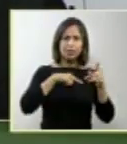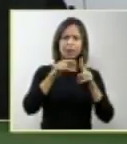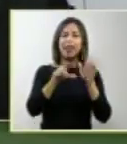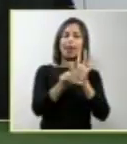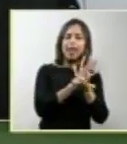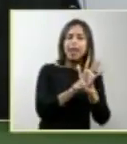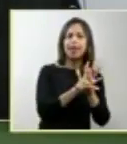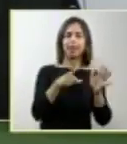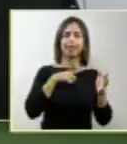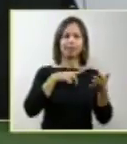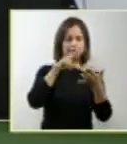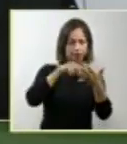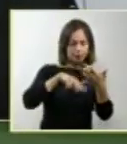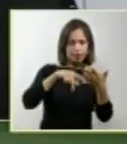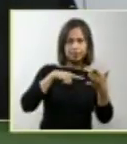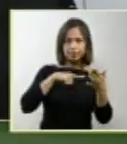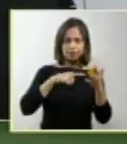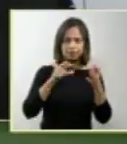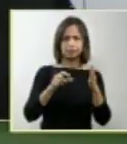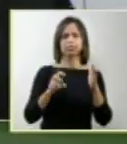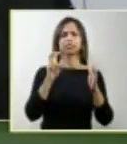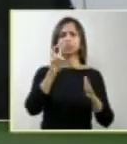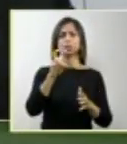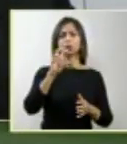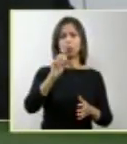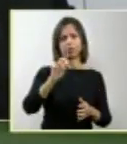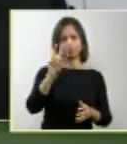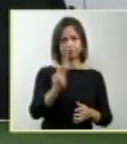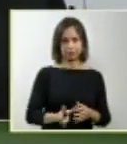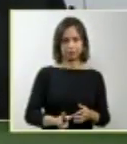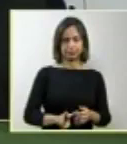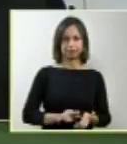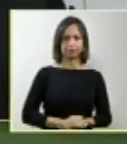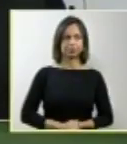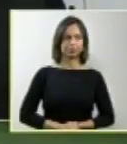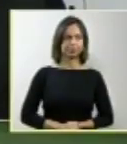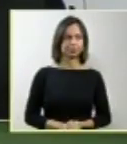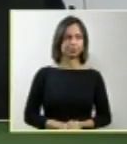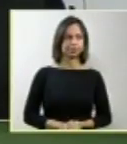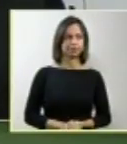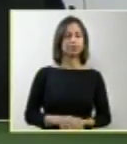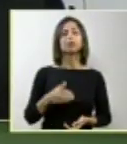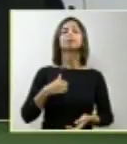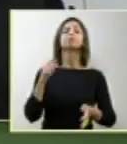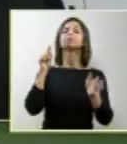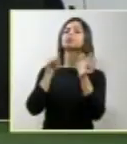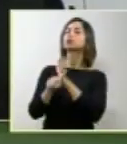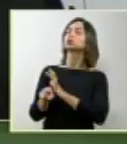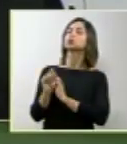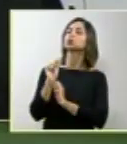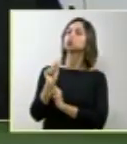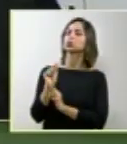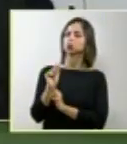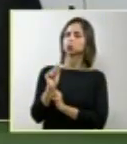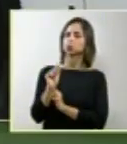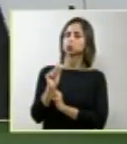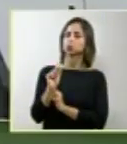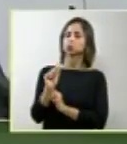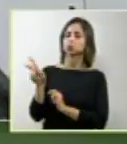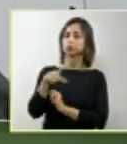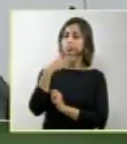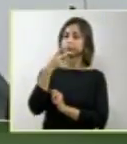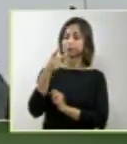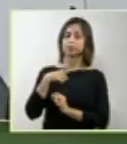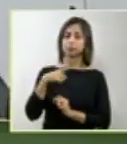Doutor Mário Guizzi. Excelência, minha pergunta, na verdade, seguia na mesma linha que foi trazida pelo